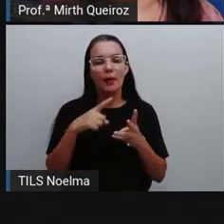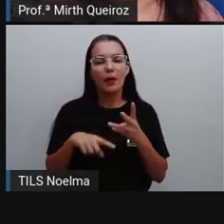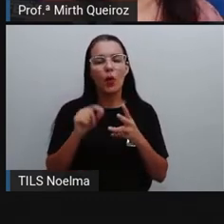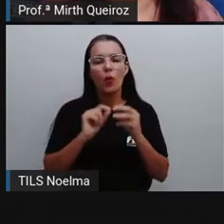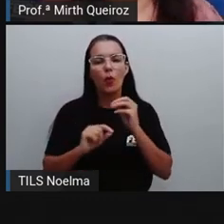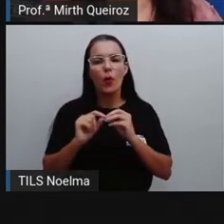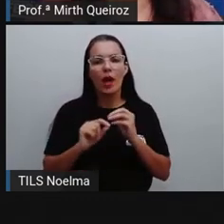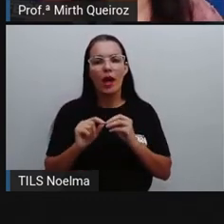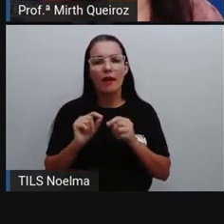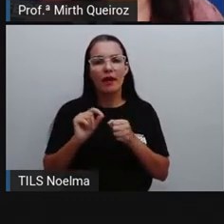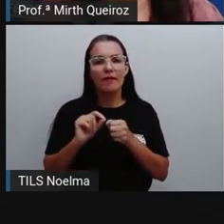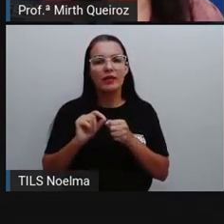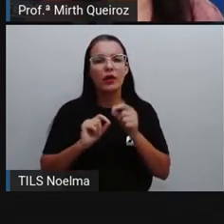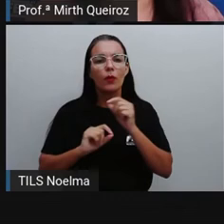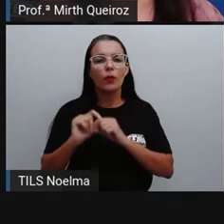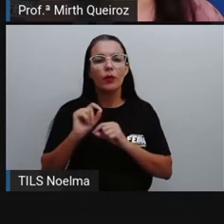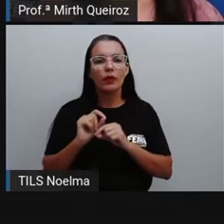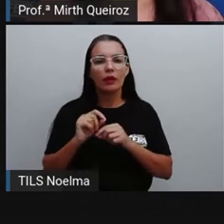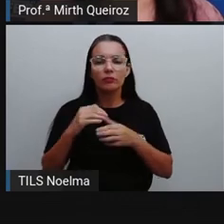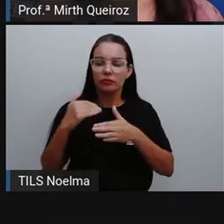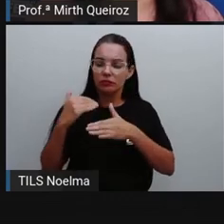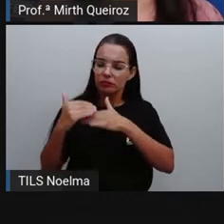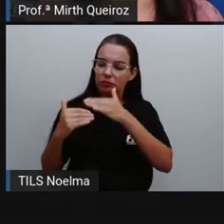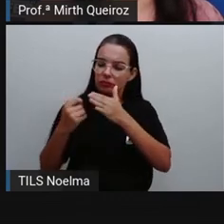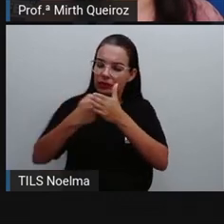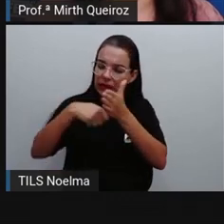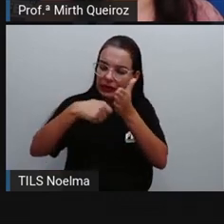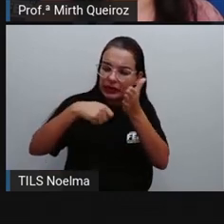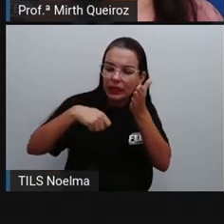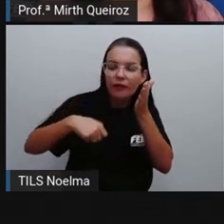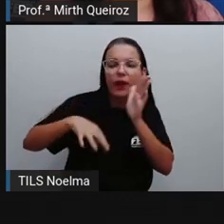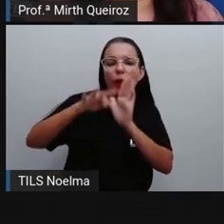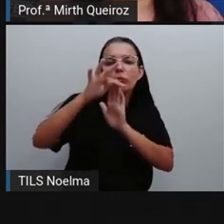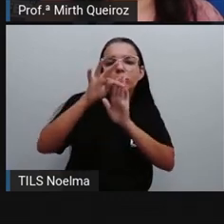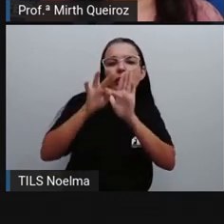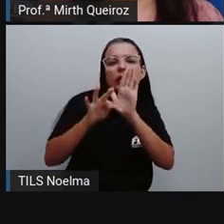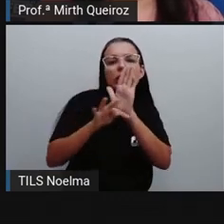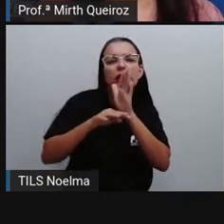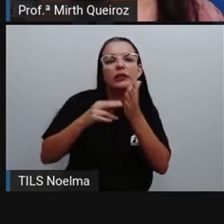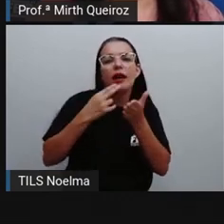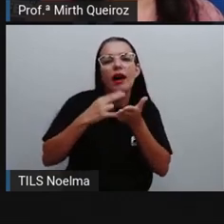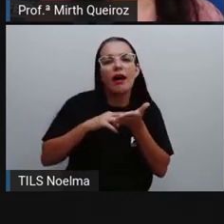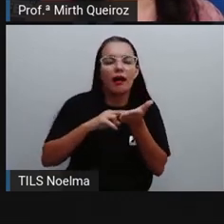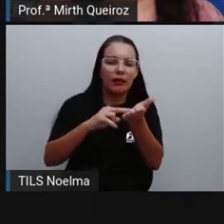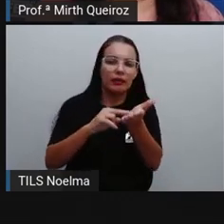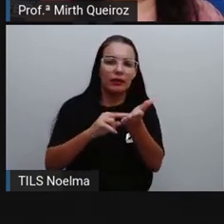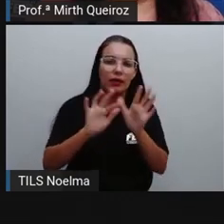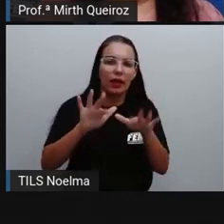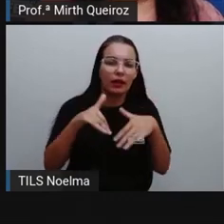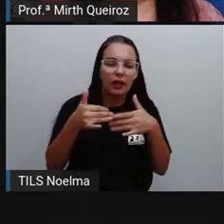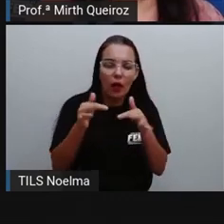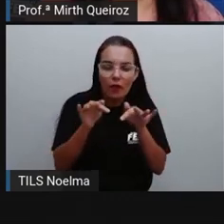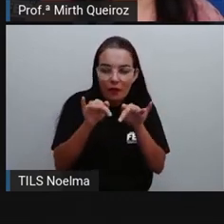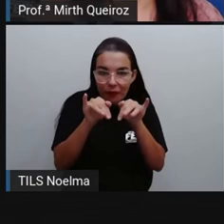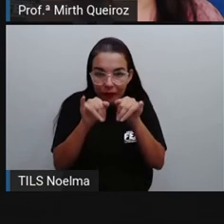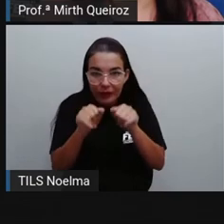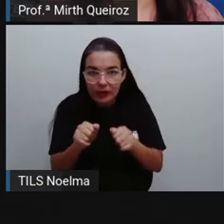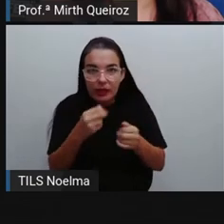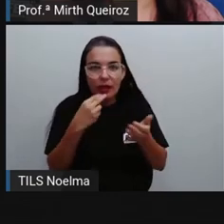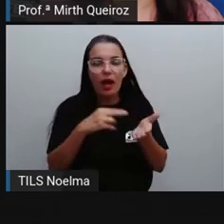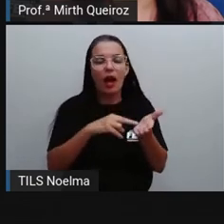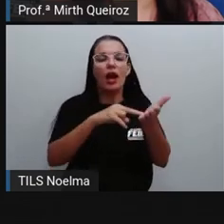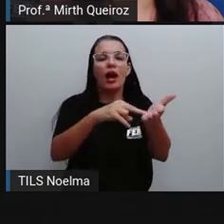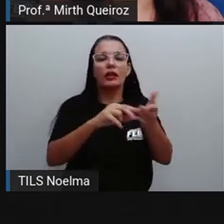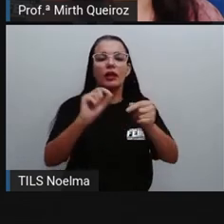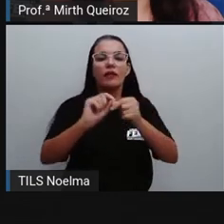que a gente vai fazer? Nós vamos desenvolver a carta, que seria o corpo da carta. Ao final da carta, nós vamos